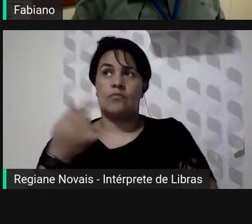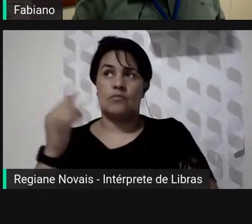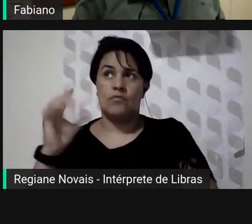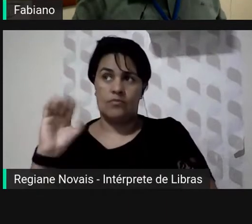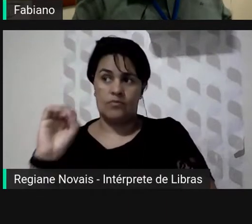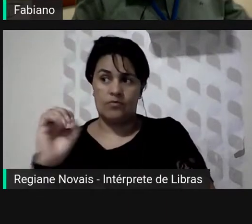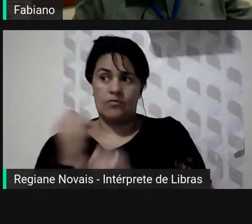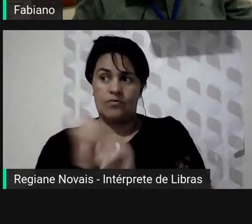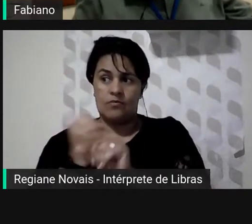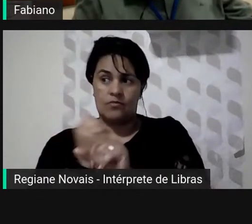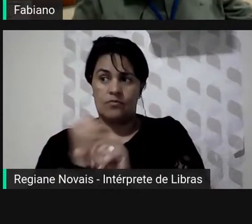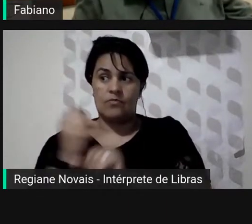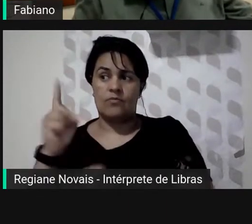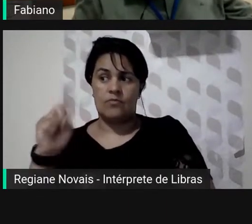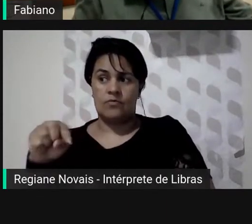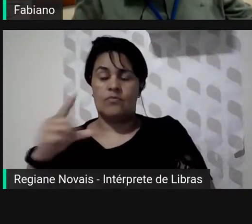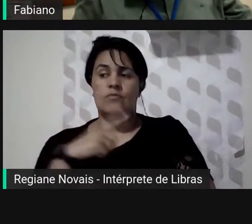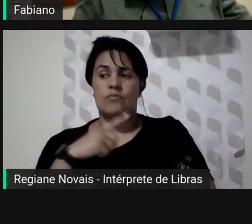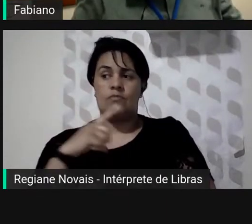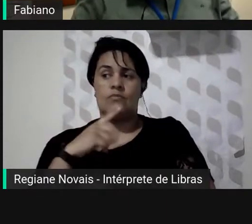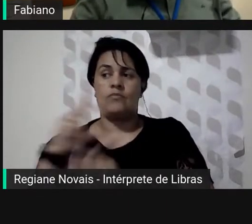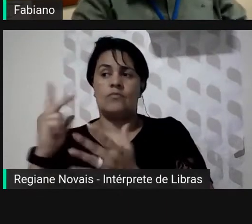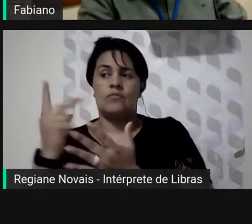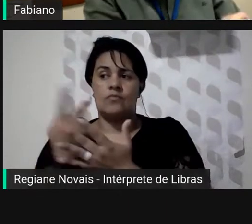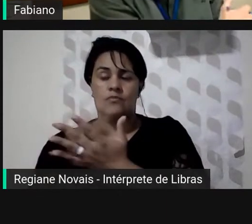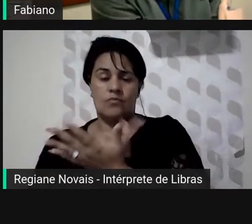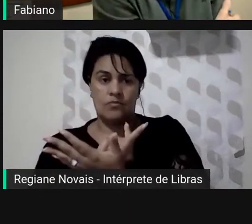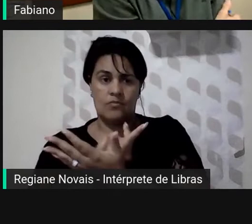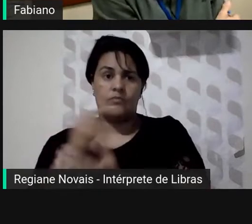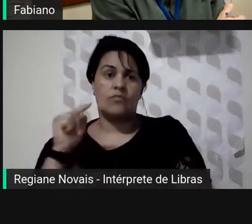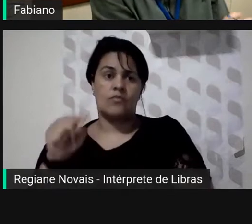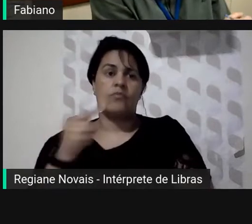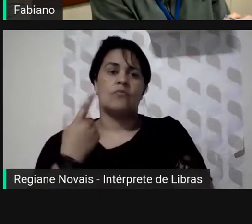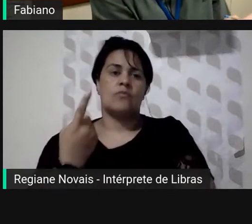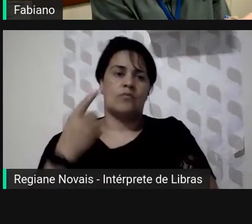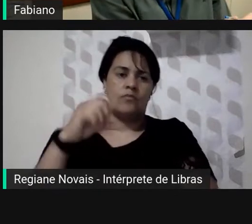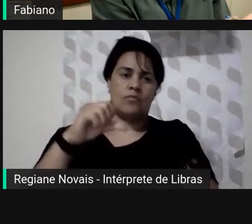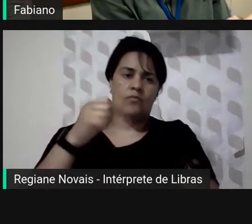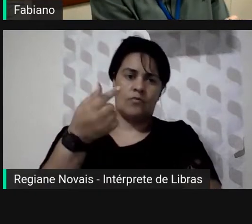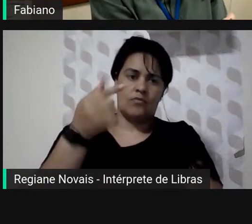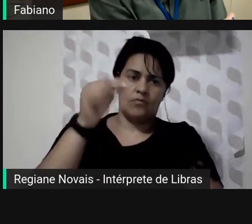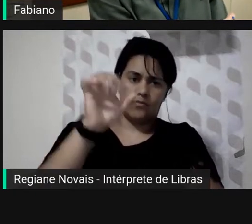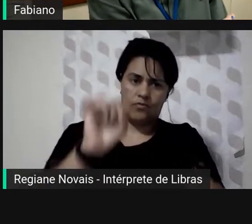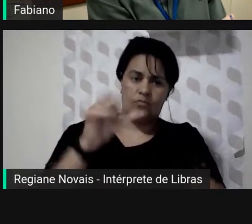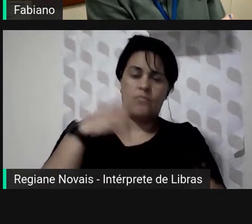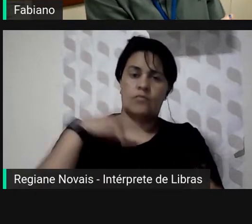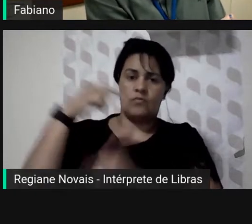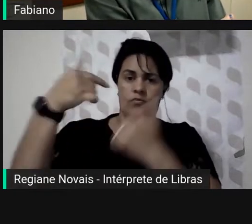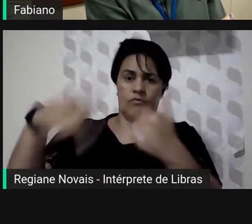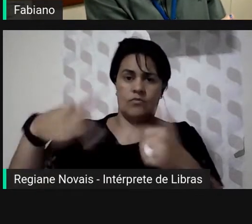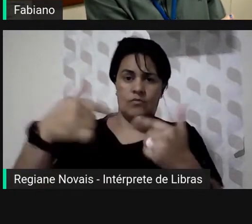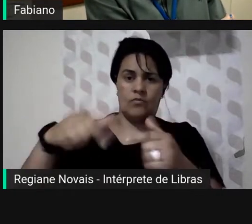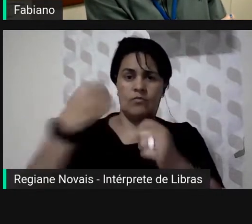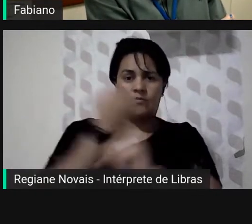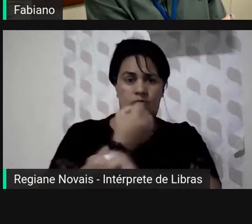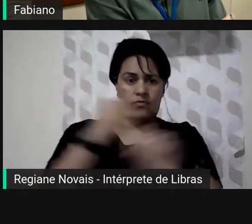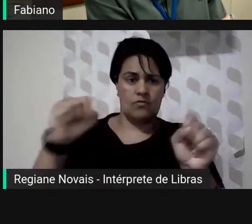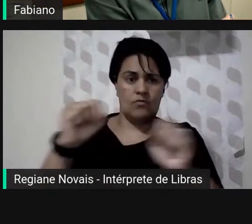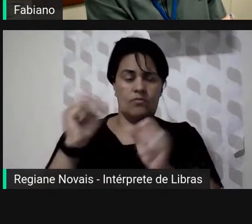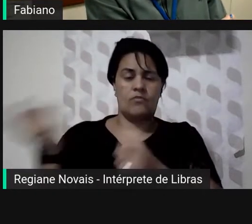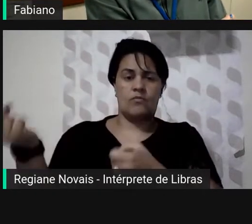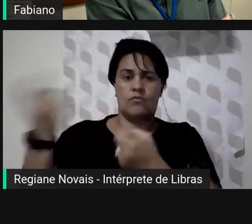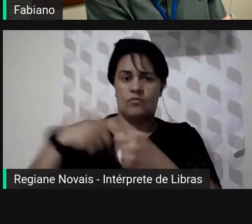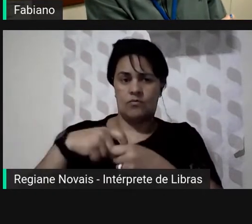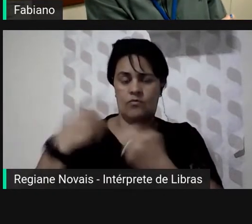aquela que eu mostrei em 1978 houve um trabalho imenso numa parceria que o Senado